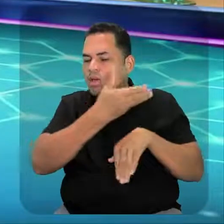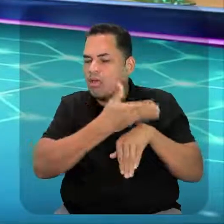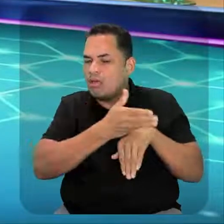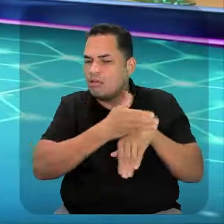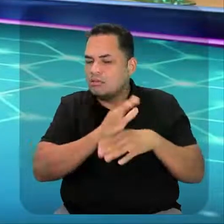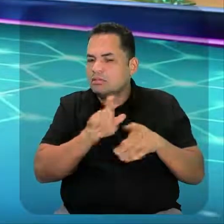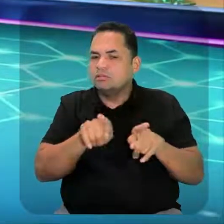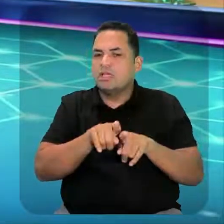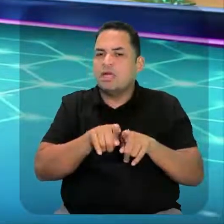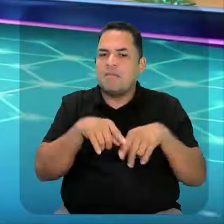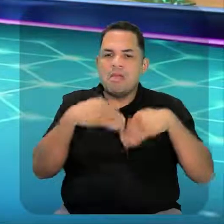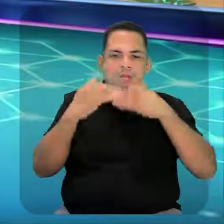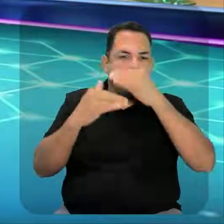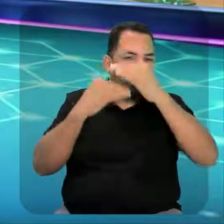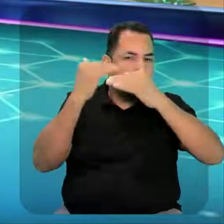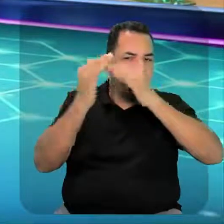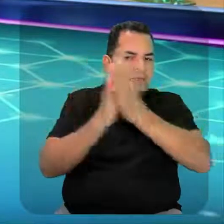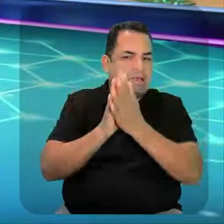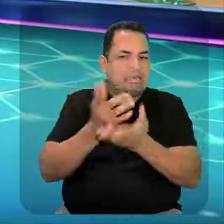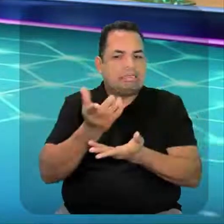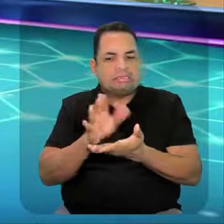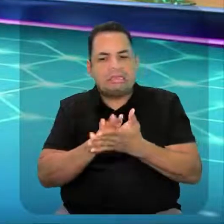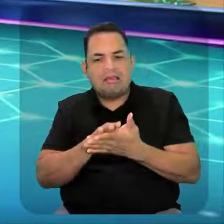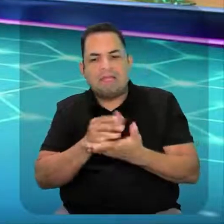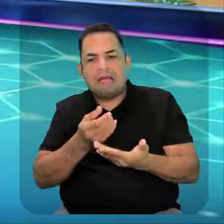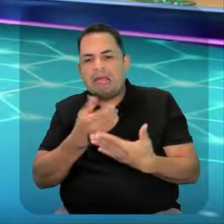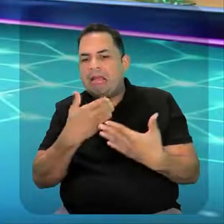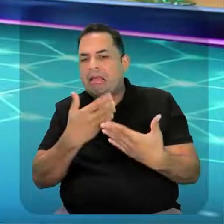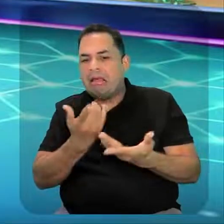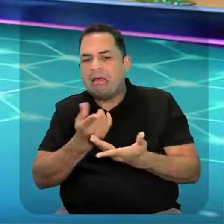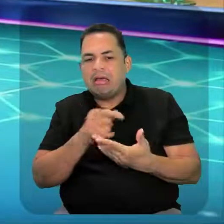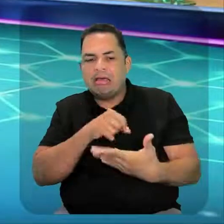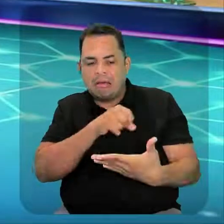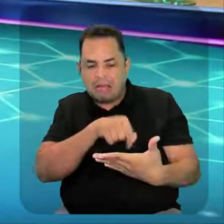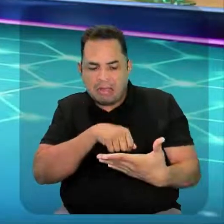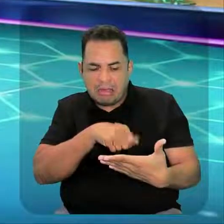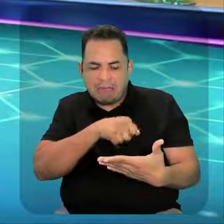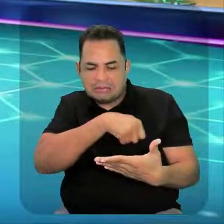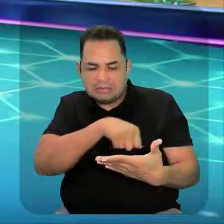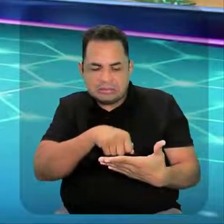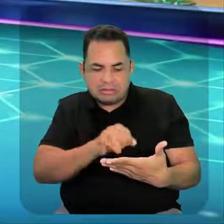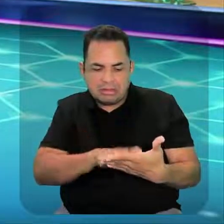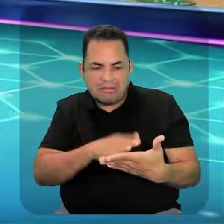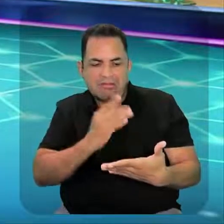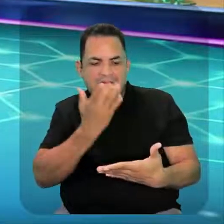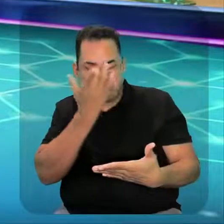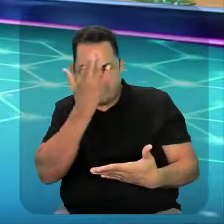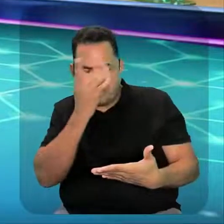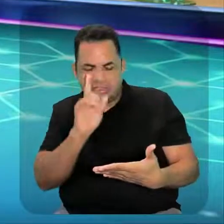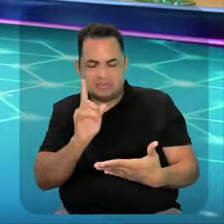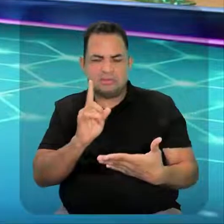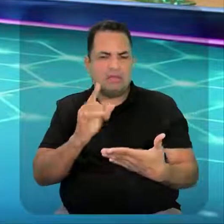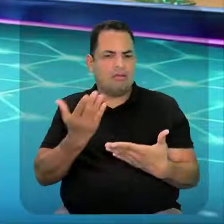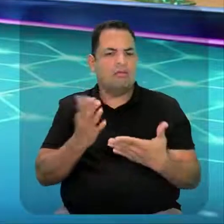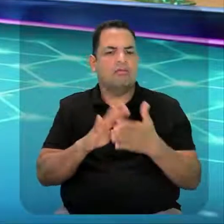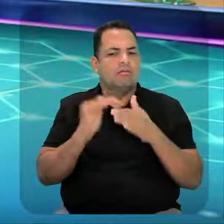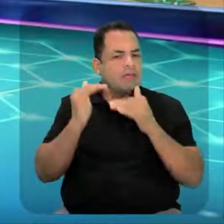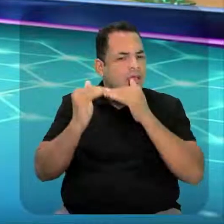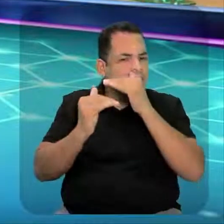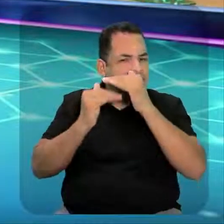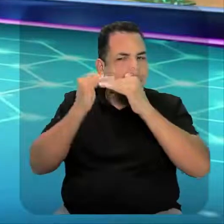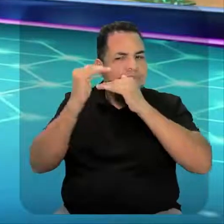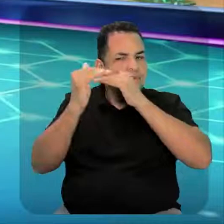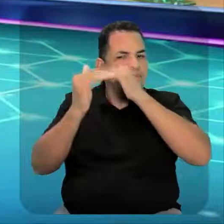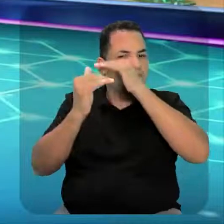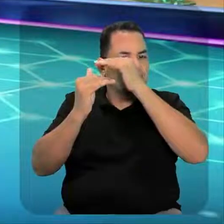pode ficar ali cobrando só mais ou menos e chegar no dia da prova e você eita, a professora nunca cobrou isso, então os